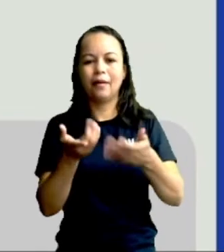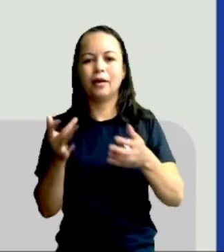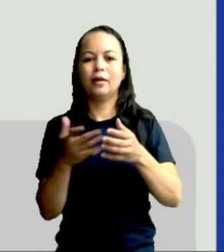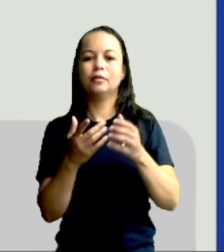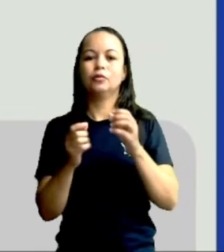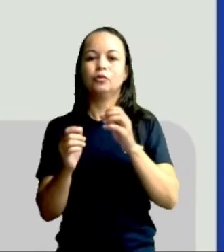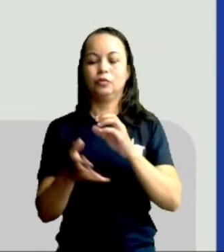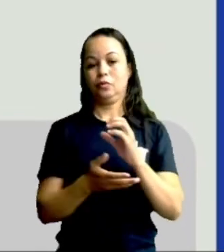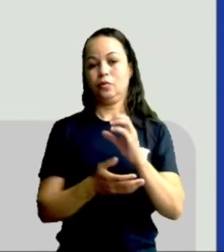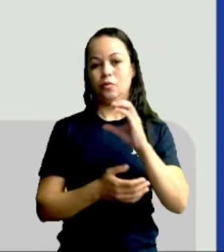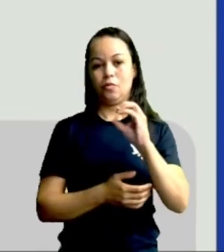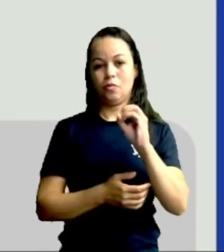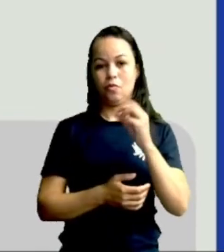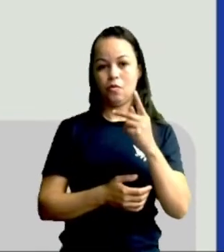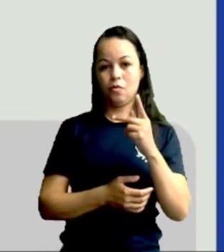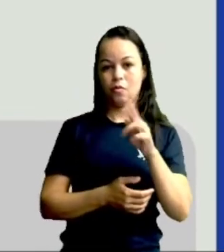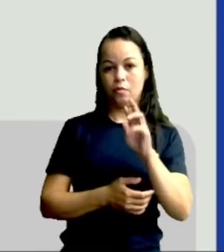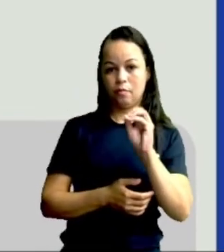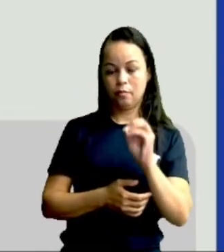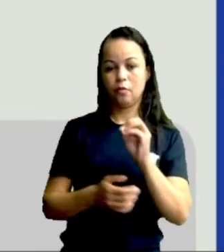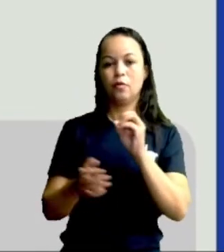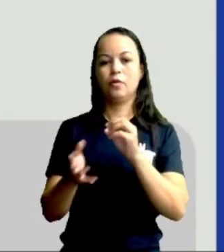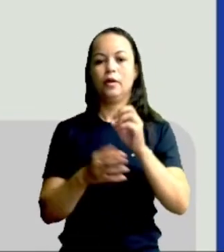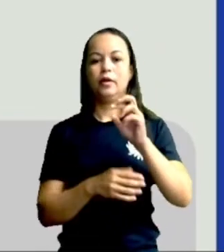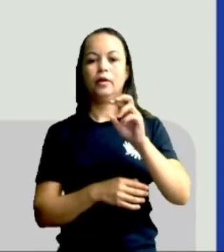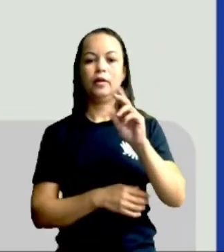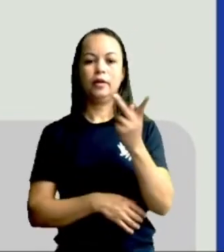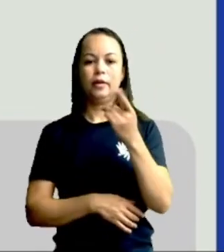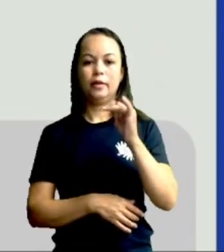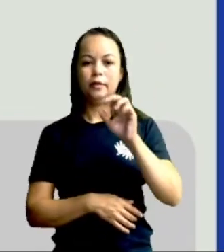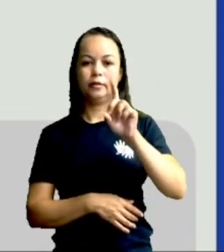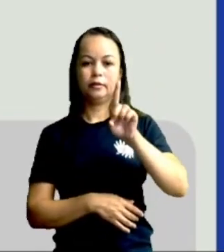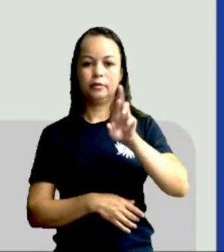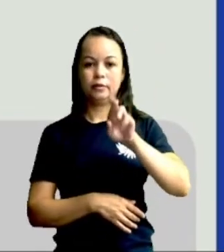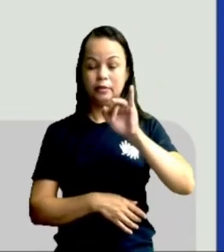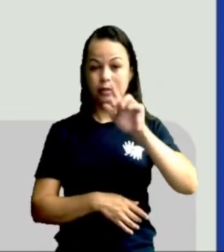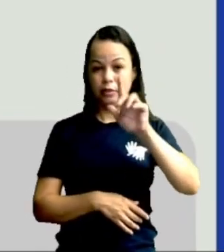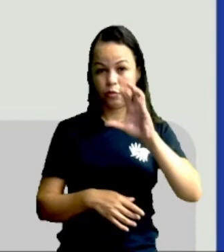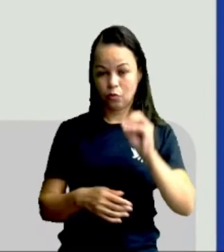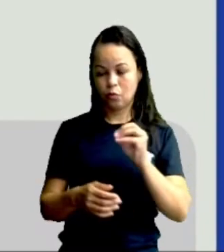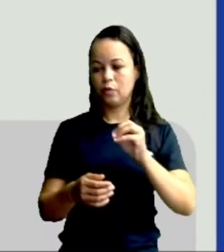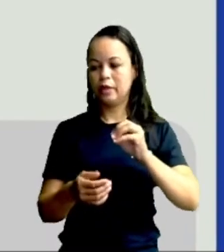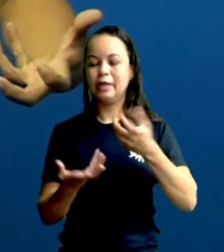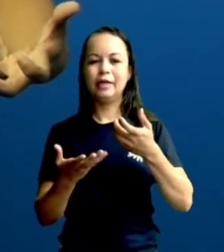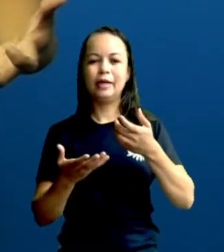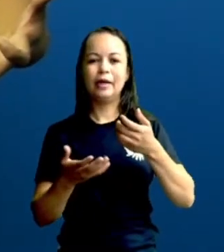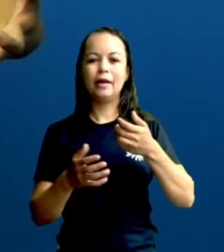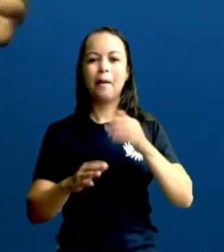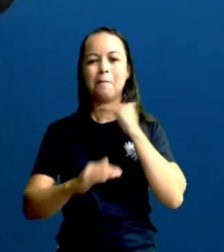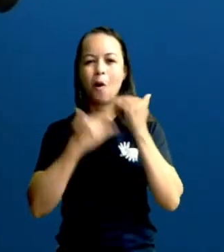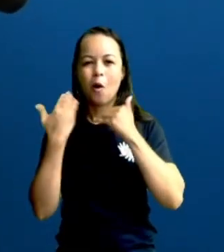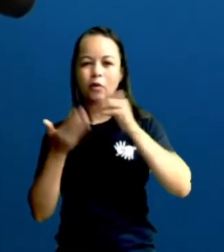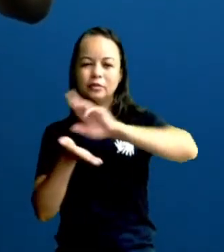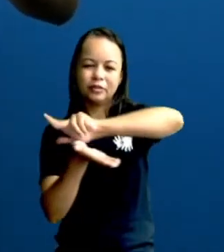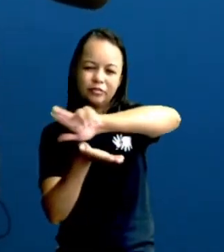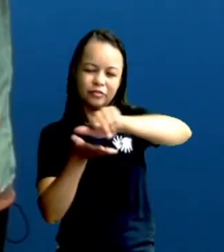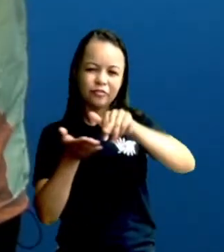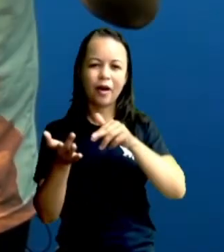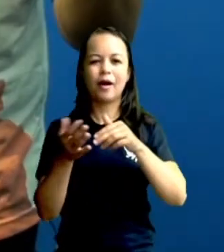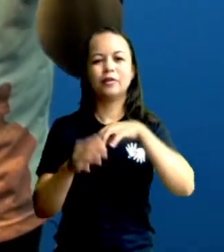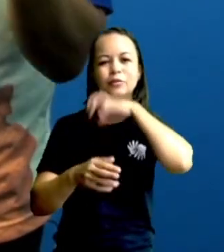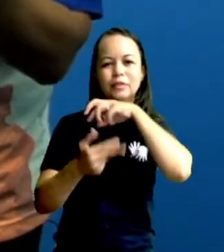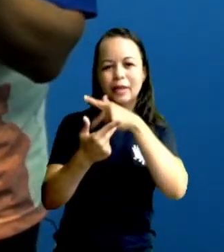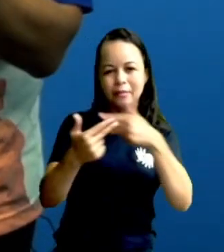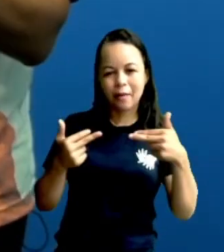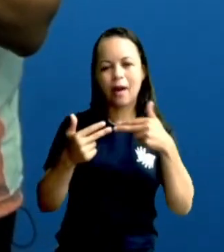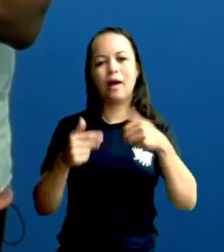poluição do ar e extinção de várias espécies. Volta aqui comigo, produção. Então, tudo